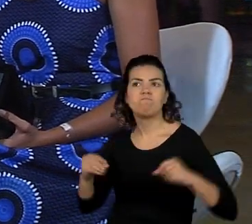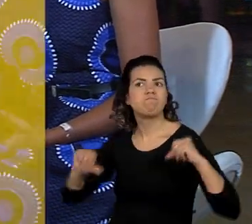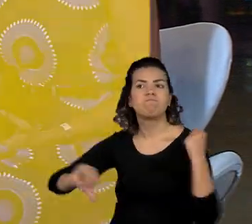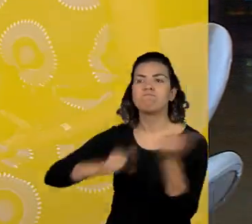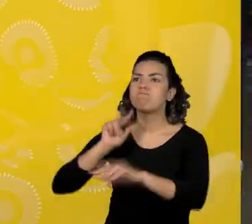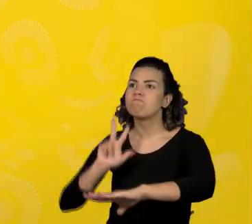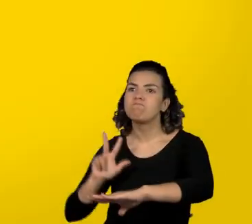por aí.